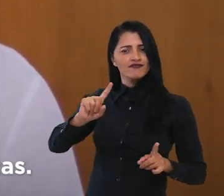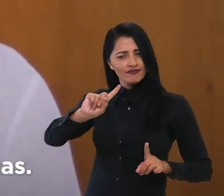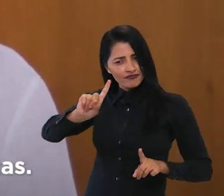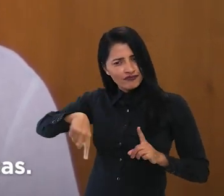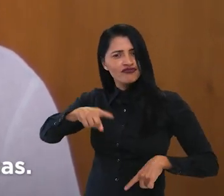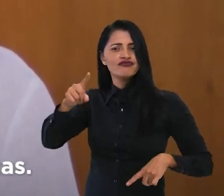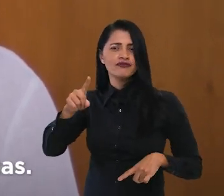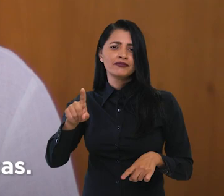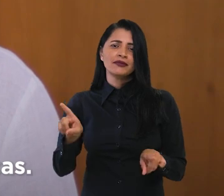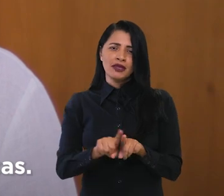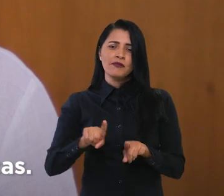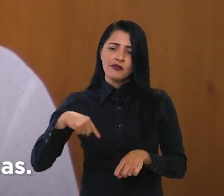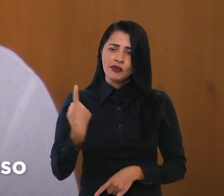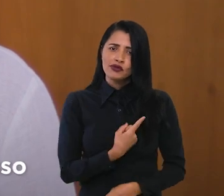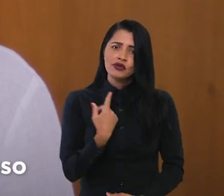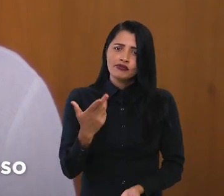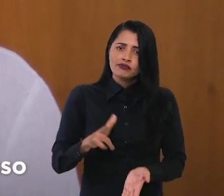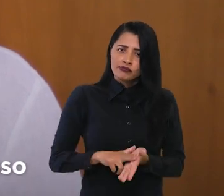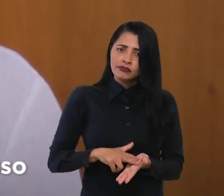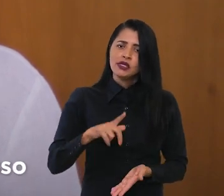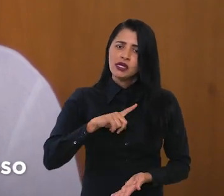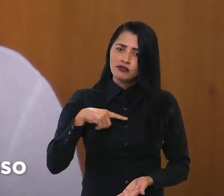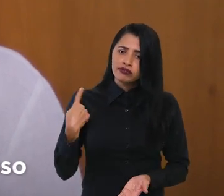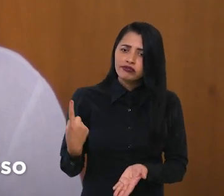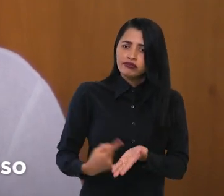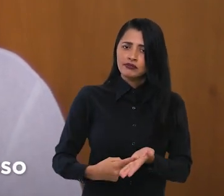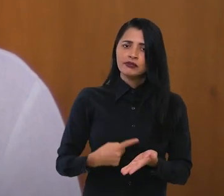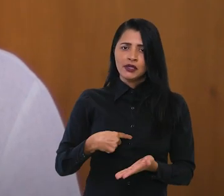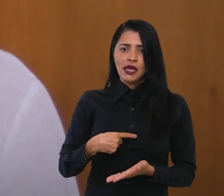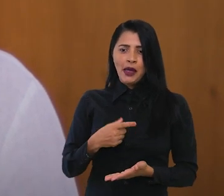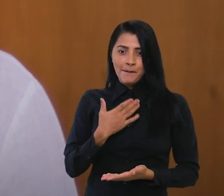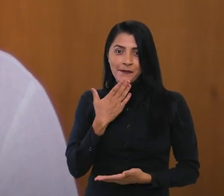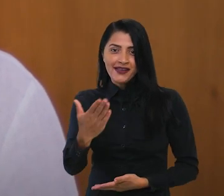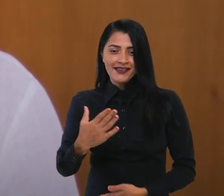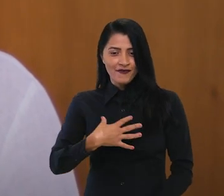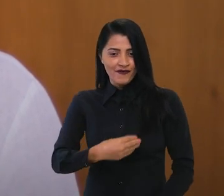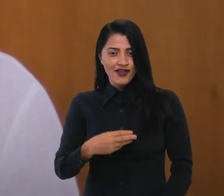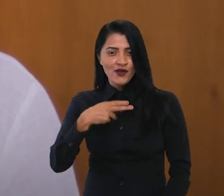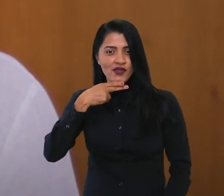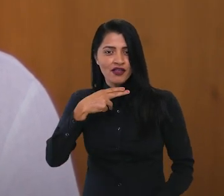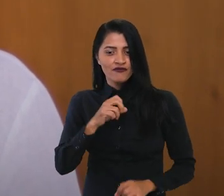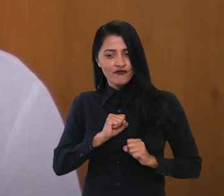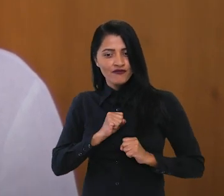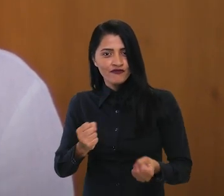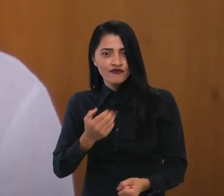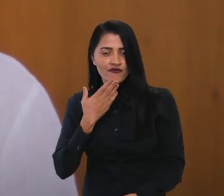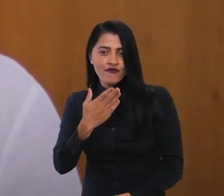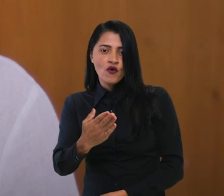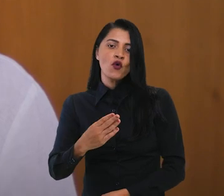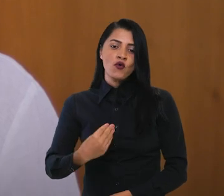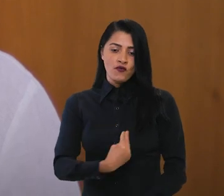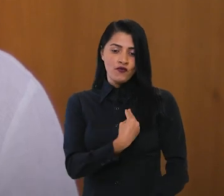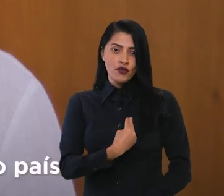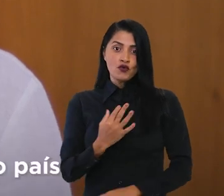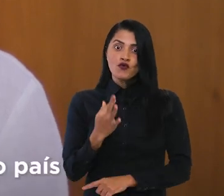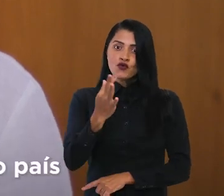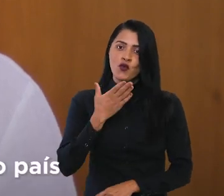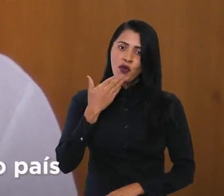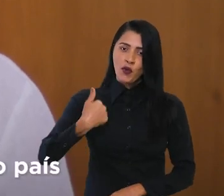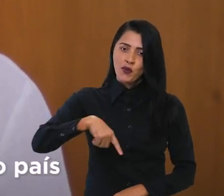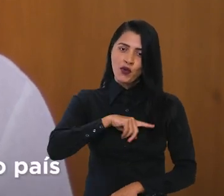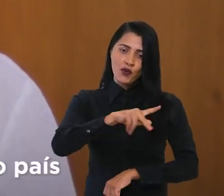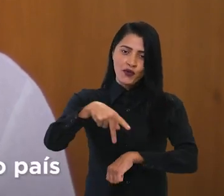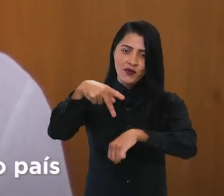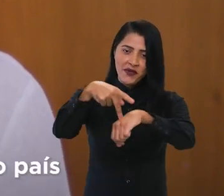superarmos nossas diferenças, para assumirmos um compromisso perante nossos filhos e netos em defesa da vida e de um